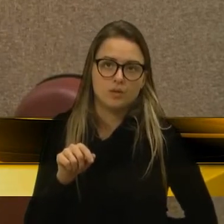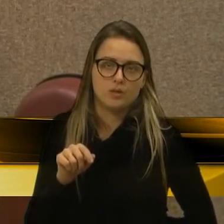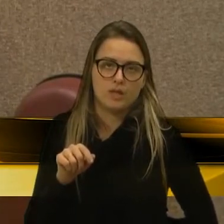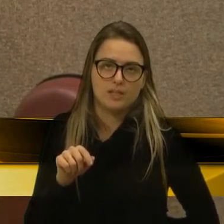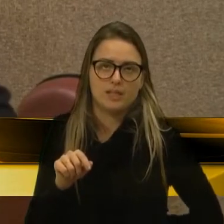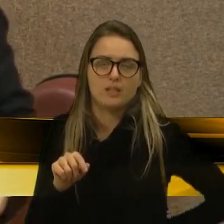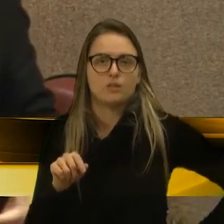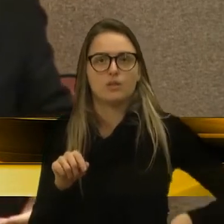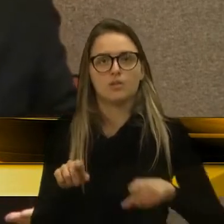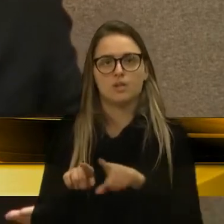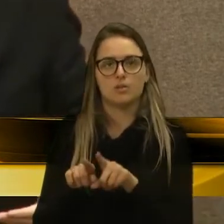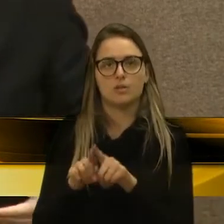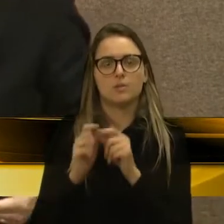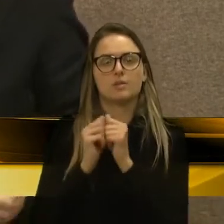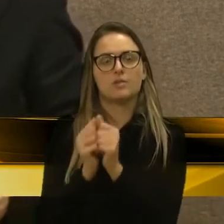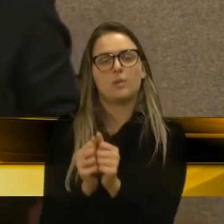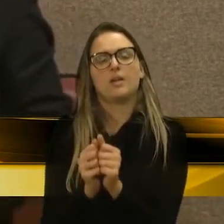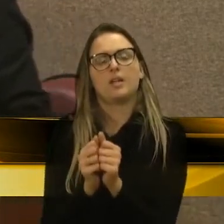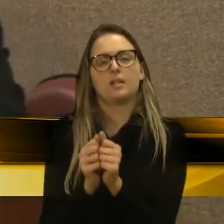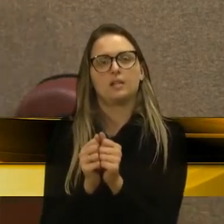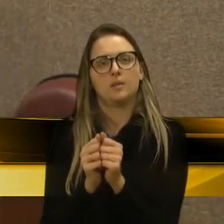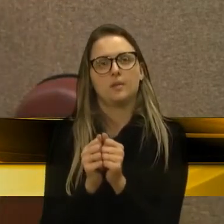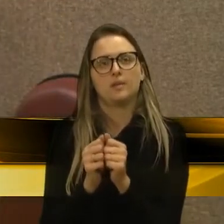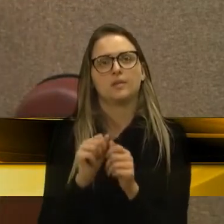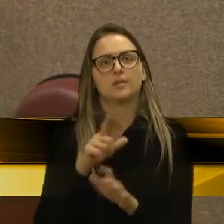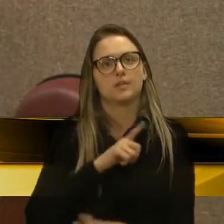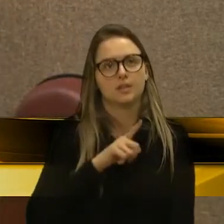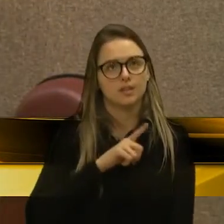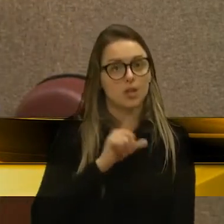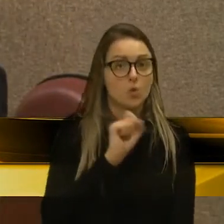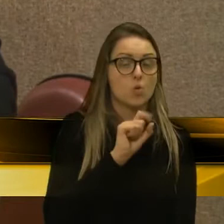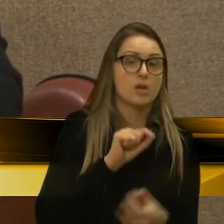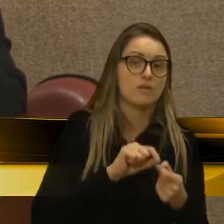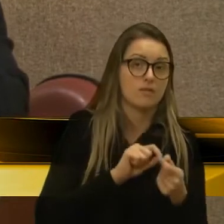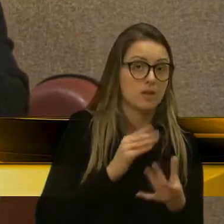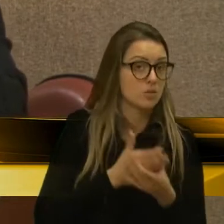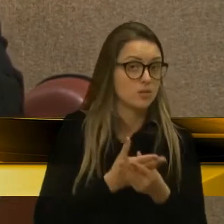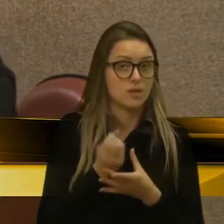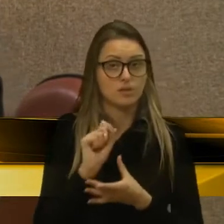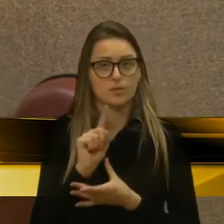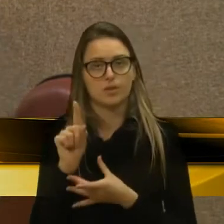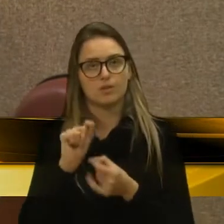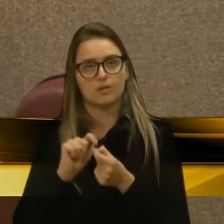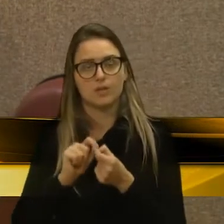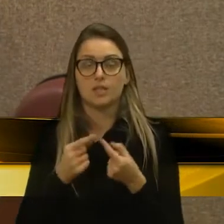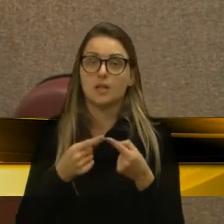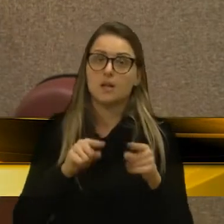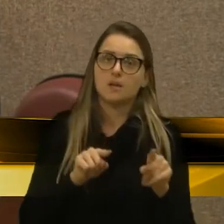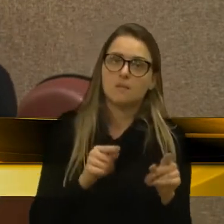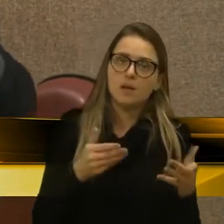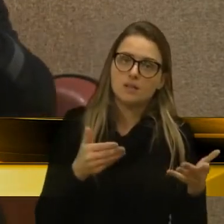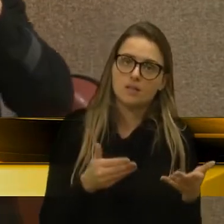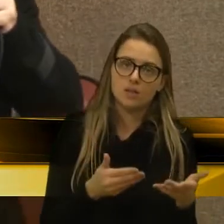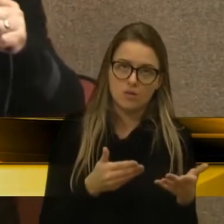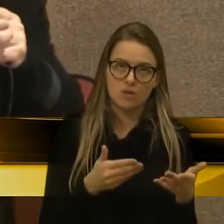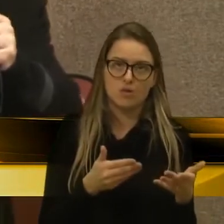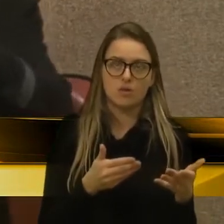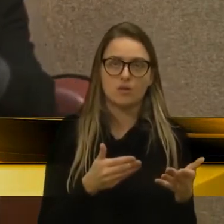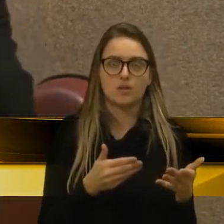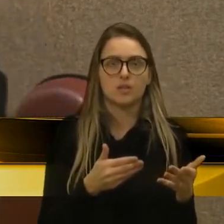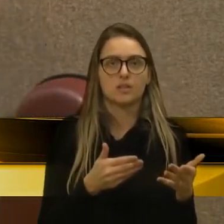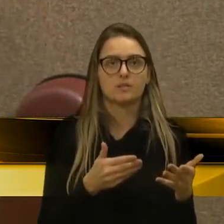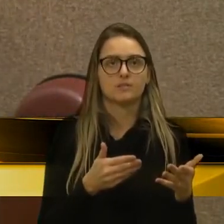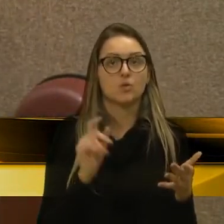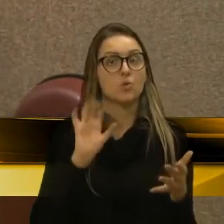nós podemos fazer aqui nessa casa sem problema nenhum, como está sendo feito. Agora, você querer penalizar